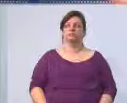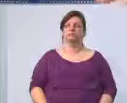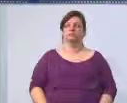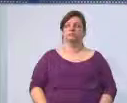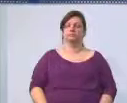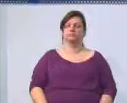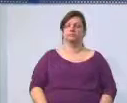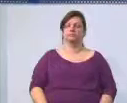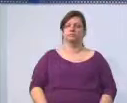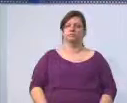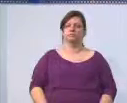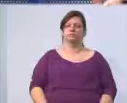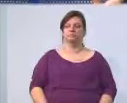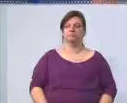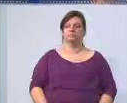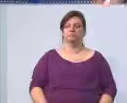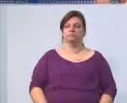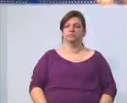Tem uma senhora? A senhora?